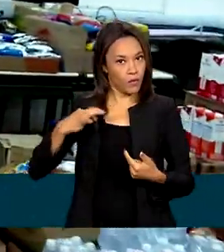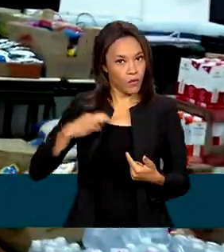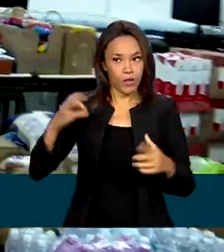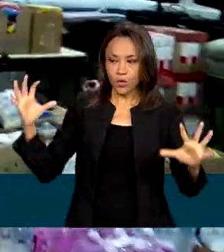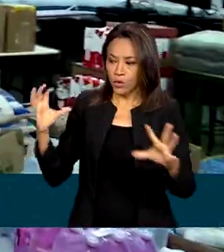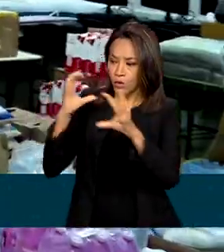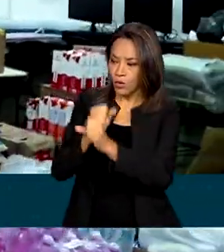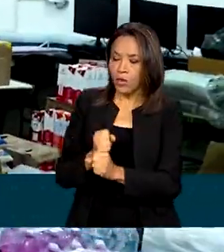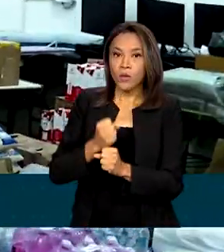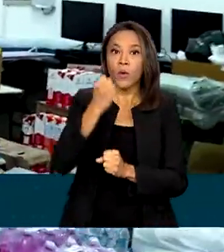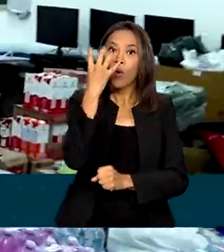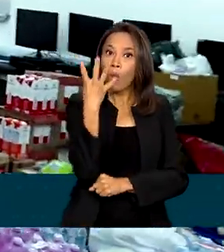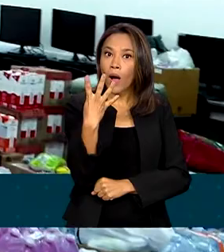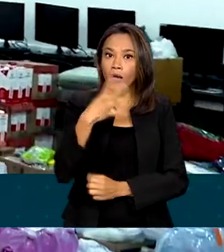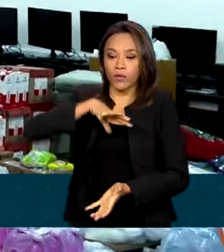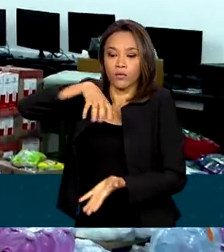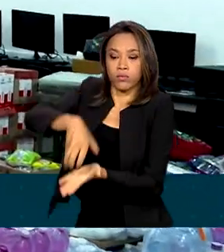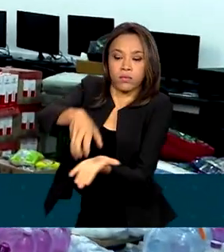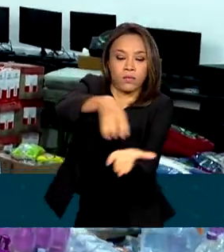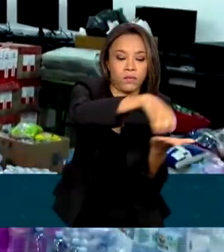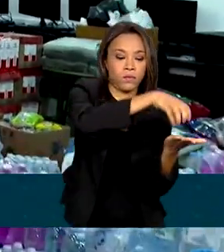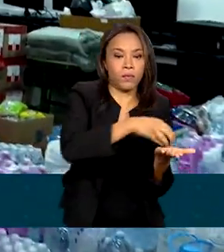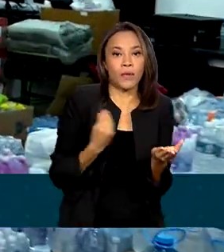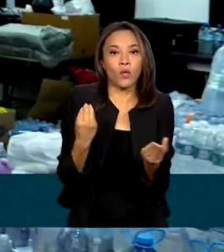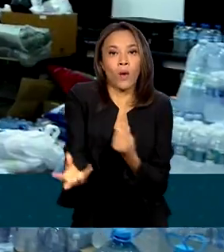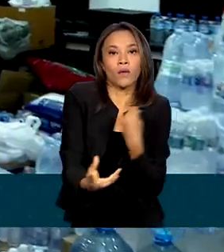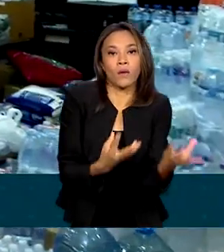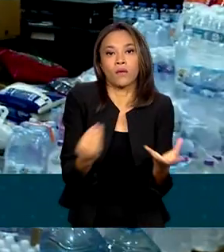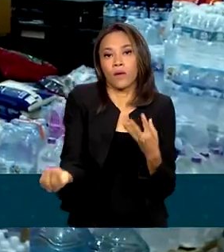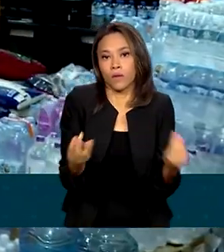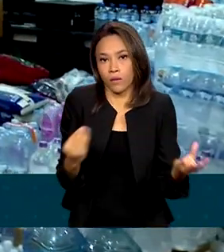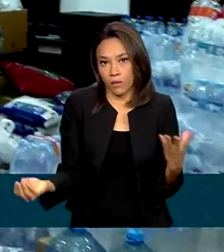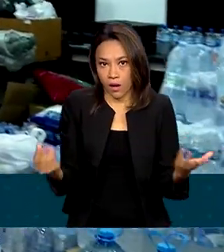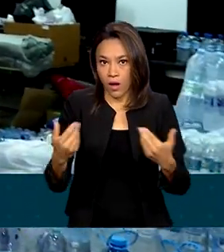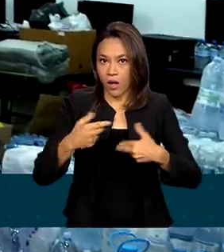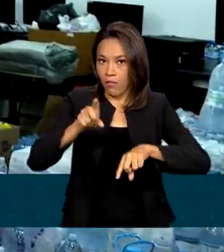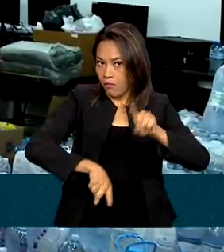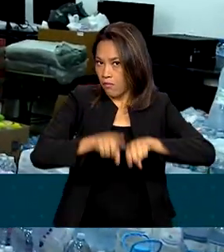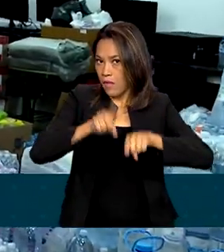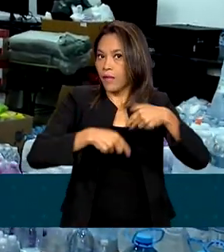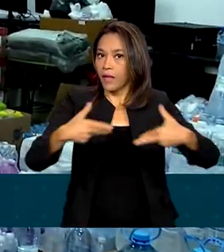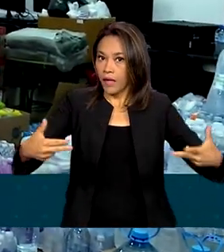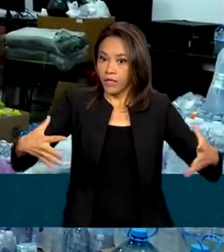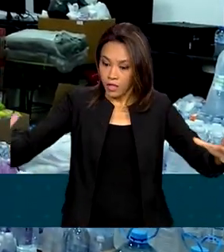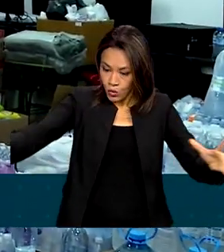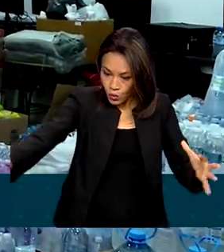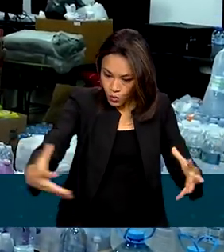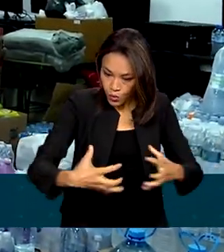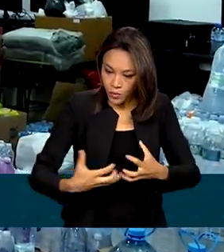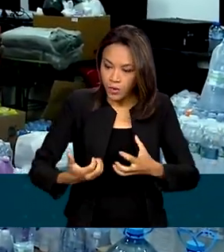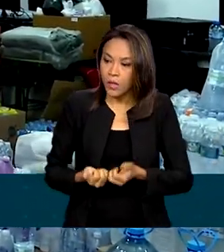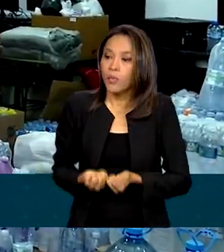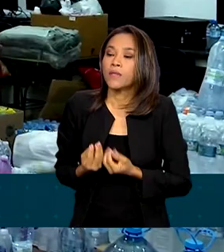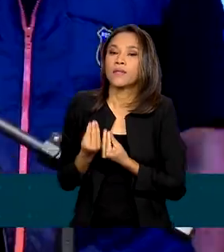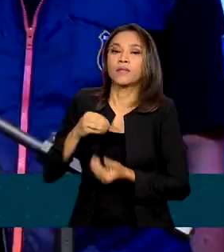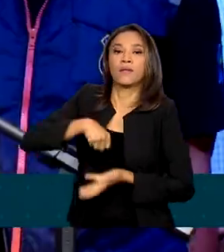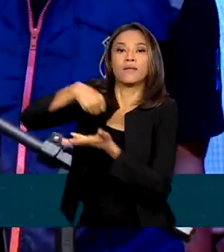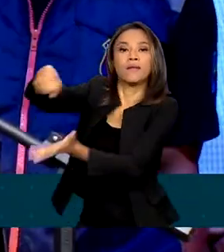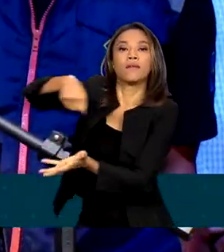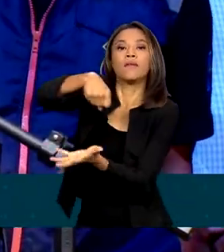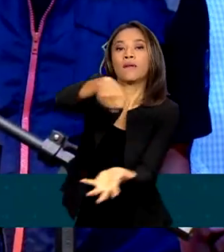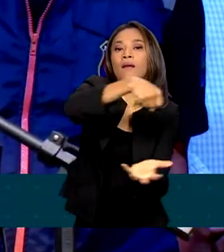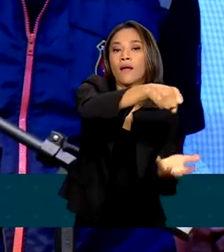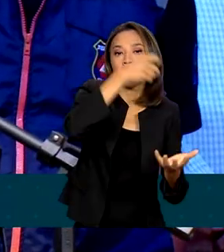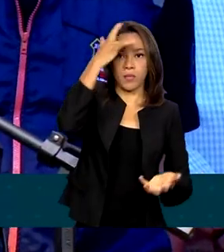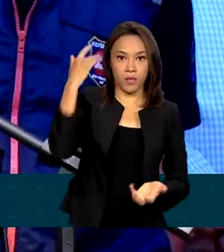são quatro pontos de doações na cidade e, desses pontos, os produtos são encaminhados para quem realmente precisa. O